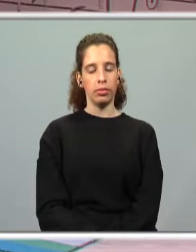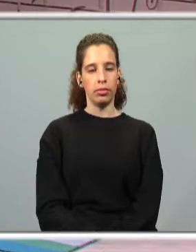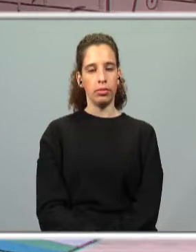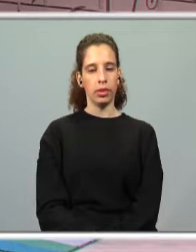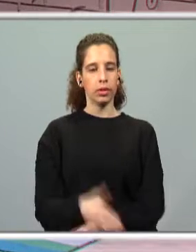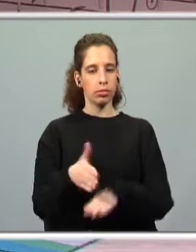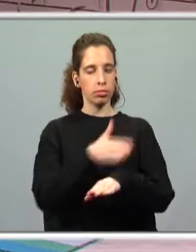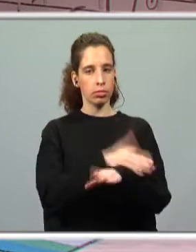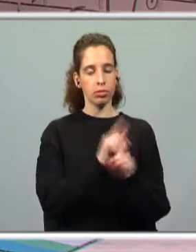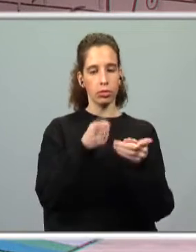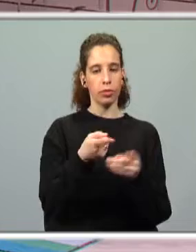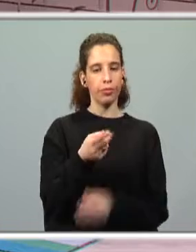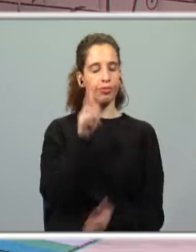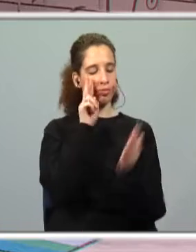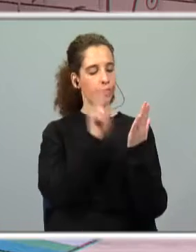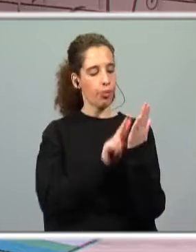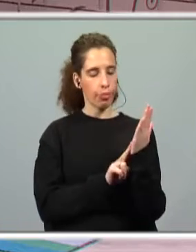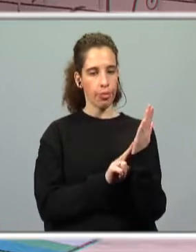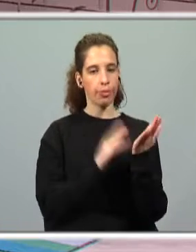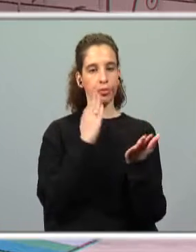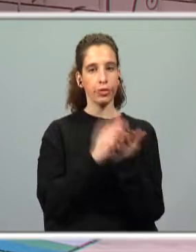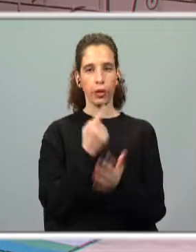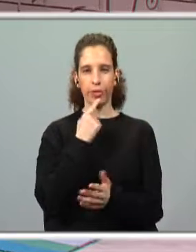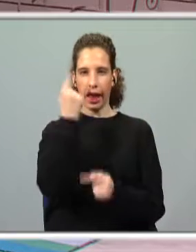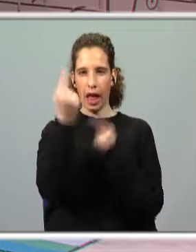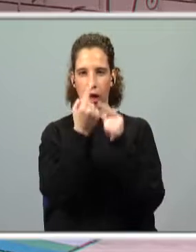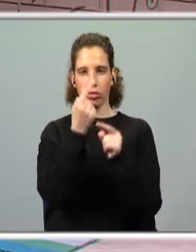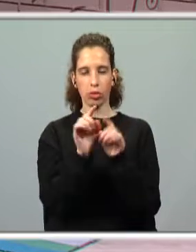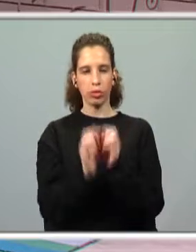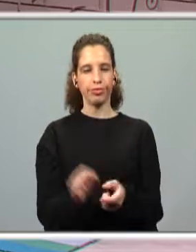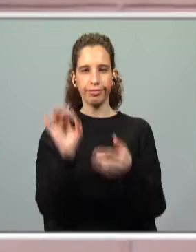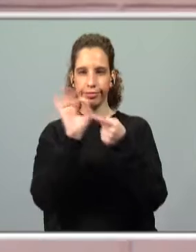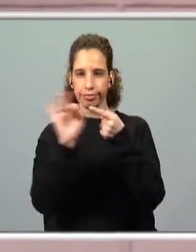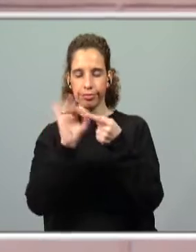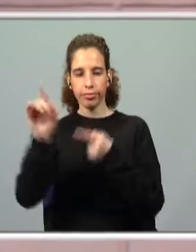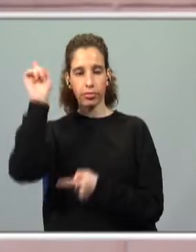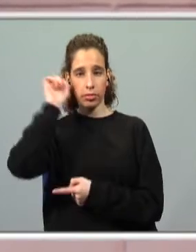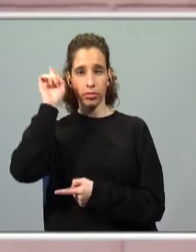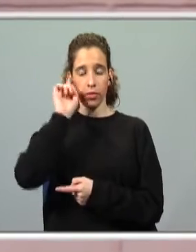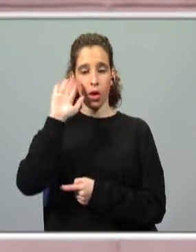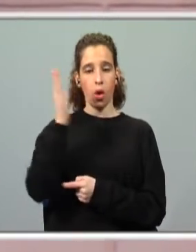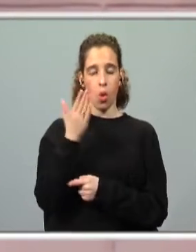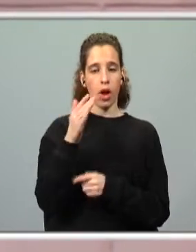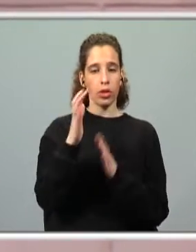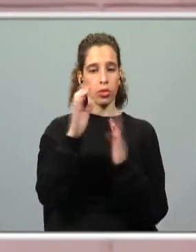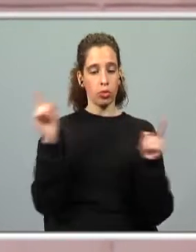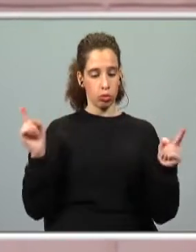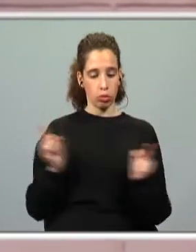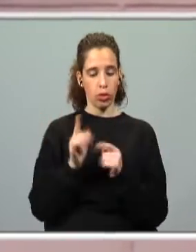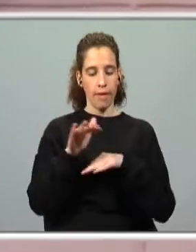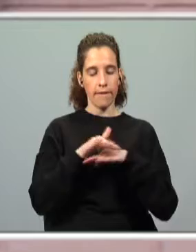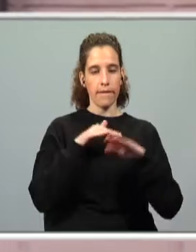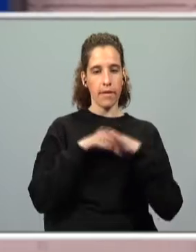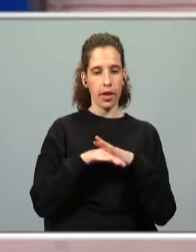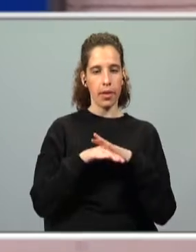Antes de começar a sua leitura, vou só aqui referir-te a alguns aspectos-chave. Quando nós fazemos um resumo, nós